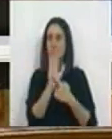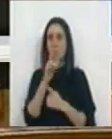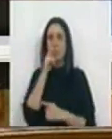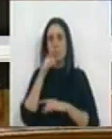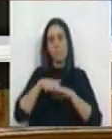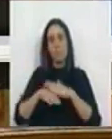compromissos que fizemos.